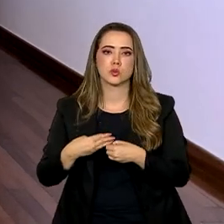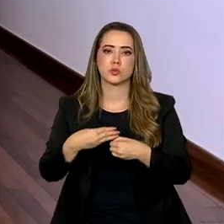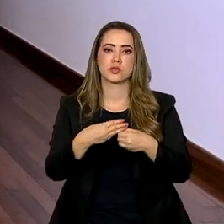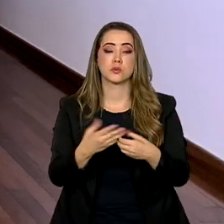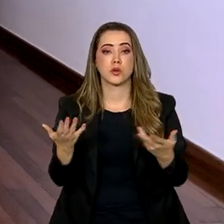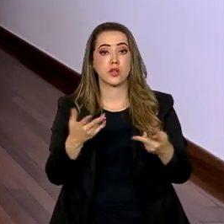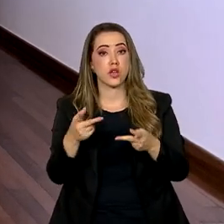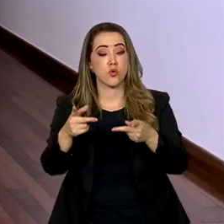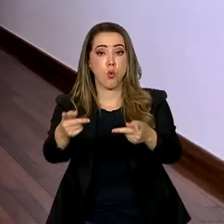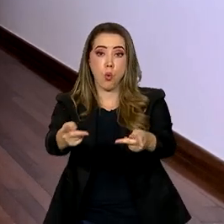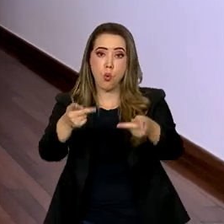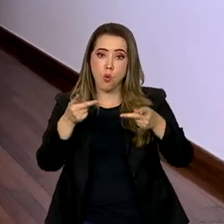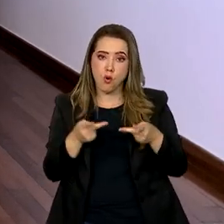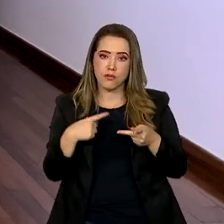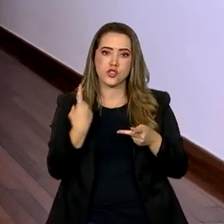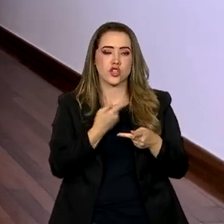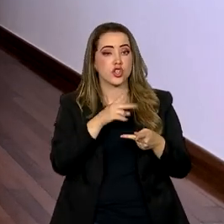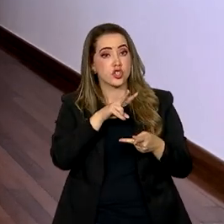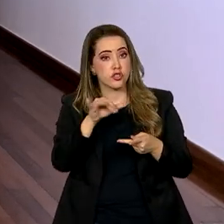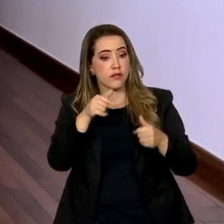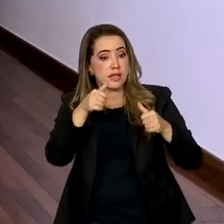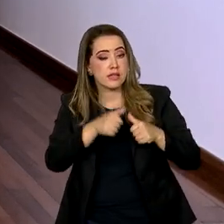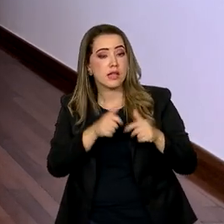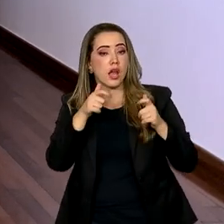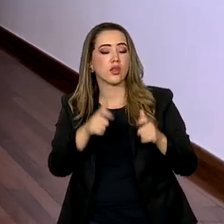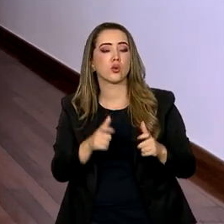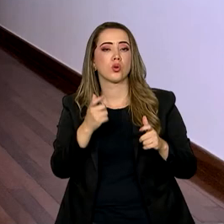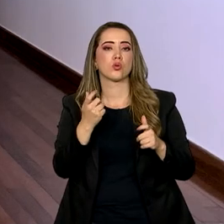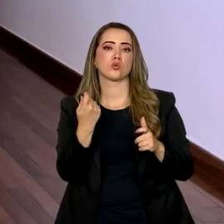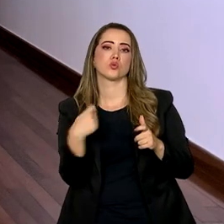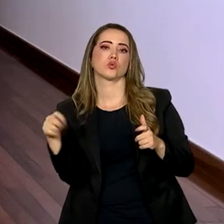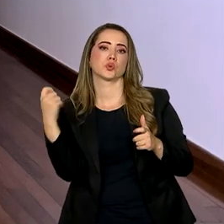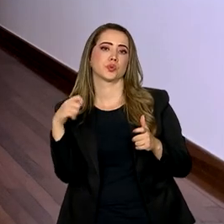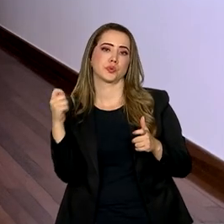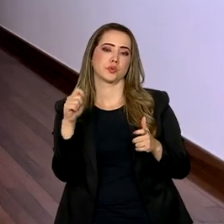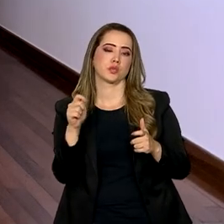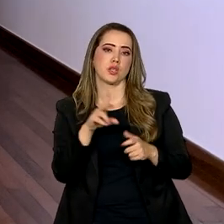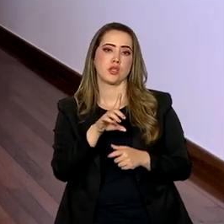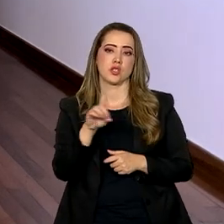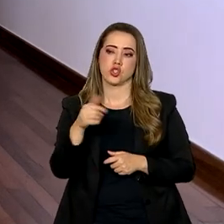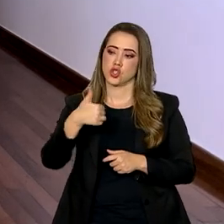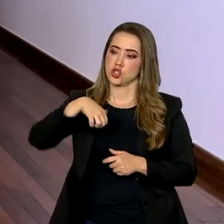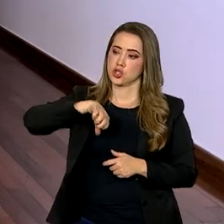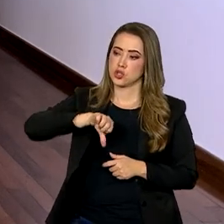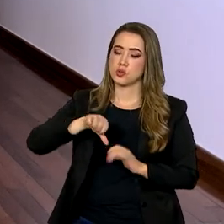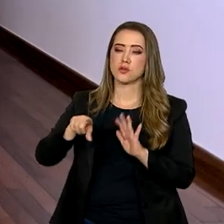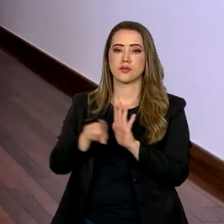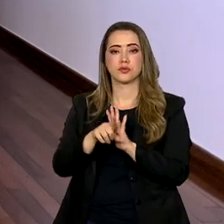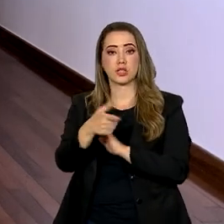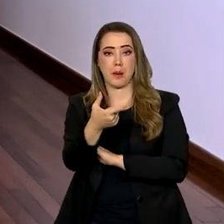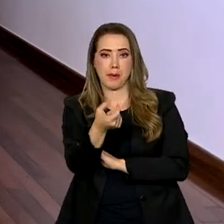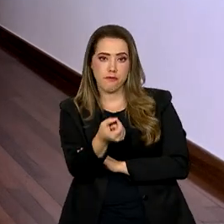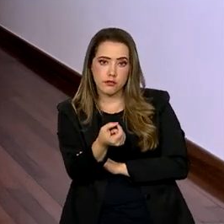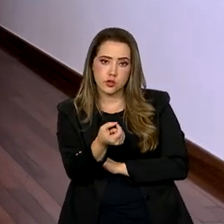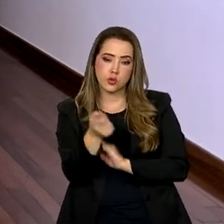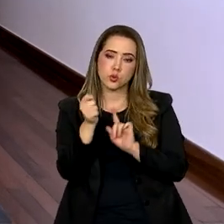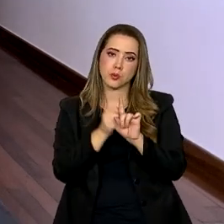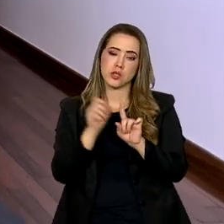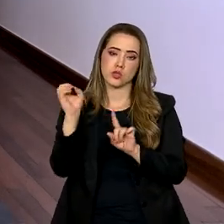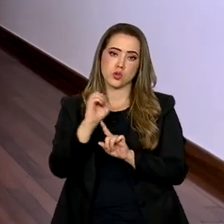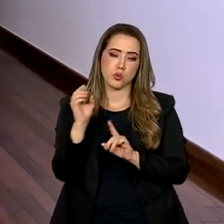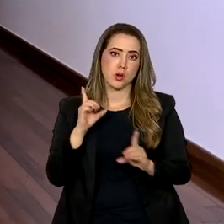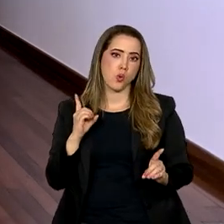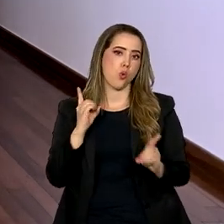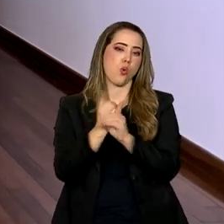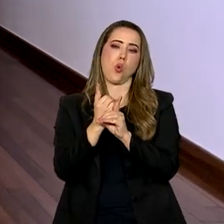convite para a caravana federativa no estado do Rio Grande do Sul, dias 19 e 20 de outubro. É um grande